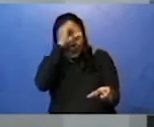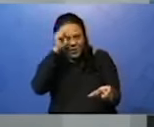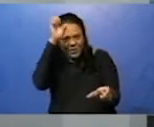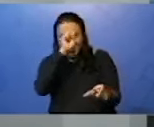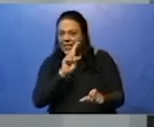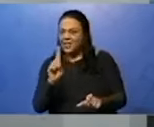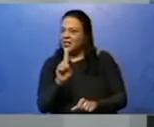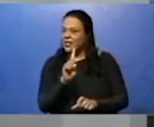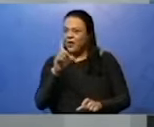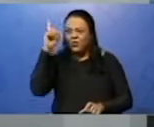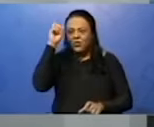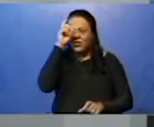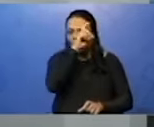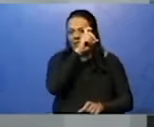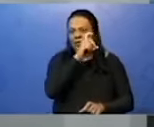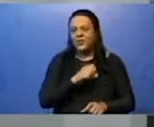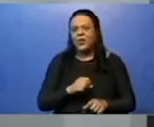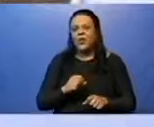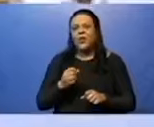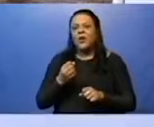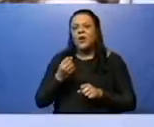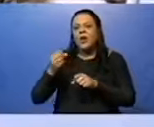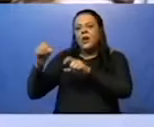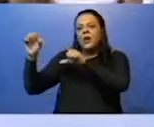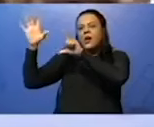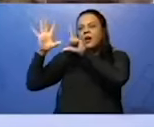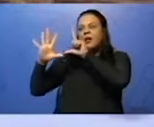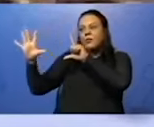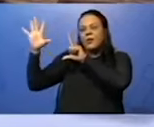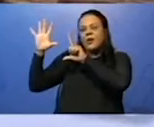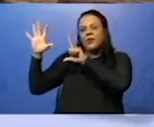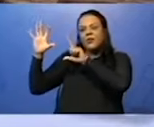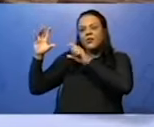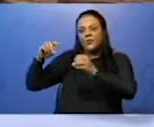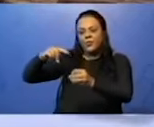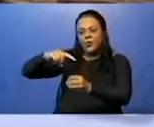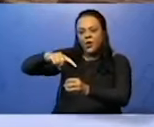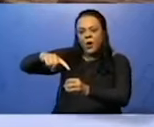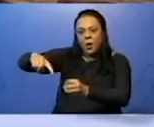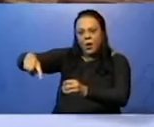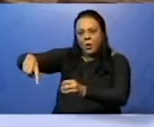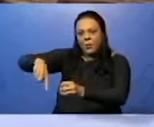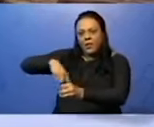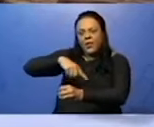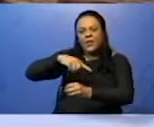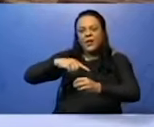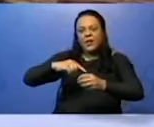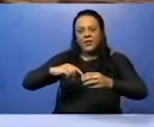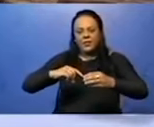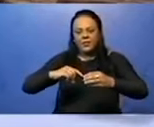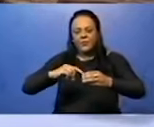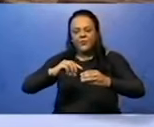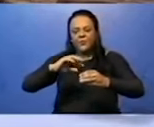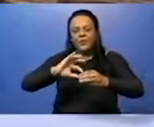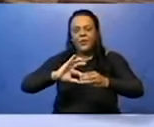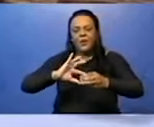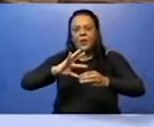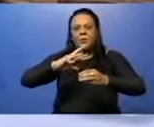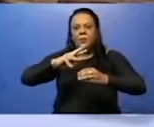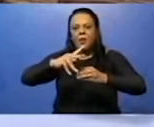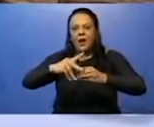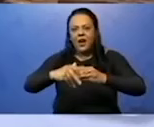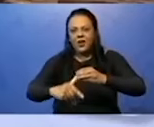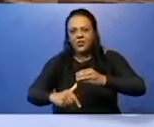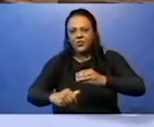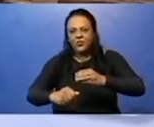Bom, aqui nós temos algumas imagens do planeta Marte. E quando foi descoberto que havia água em